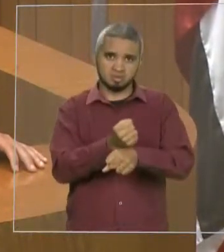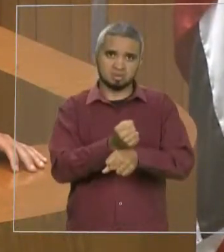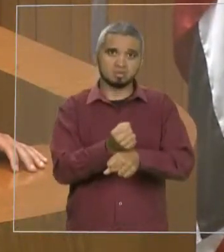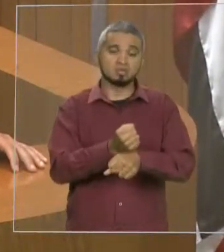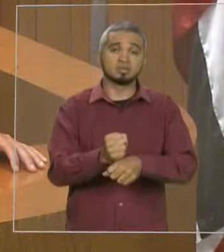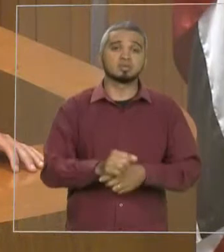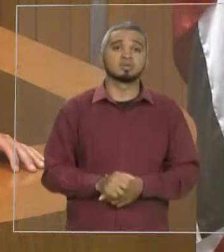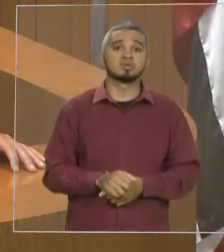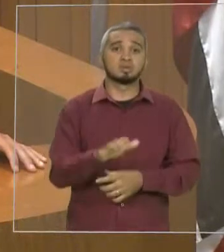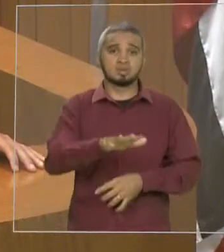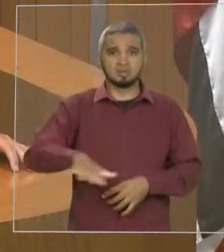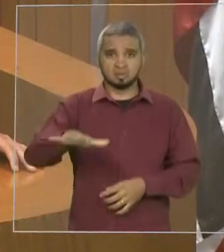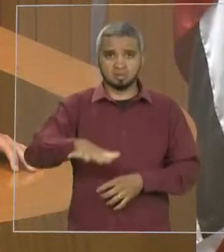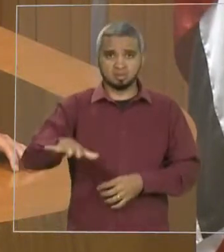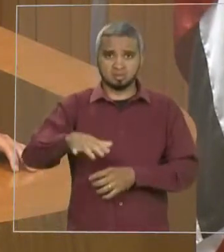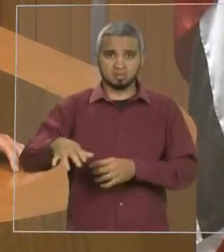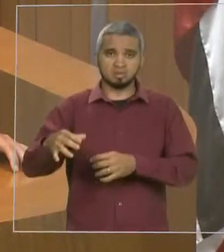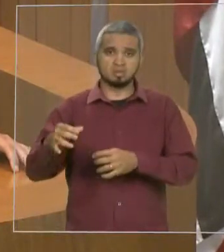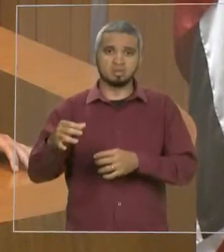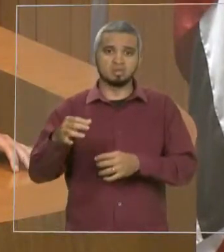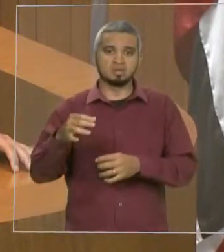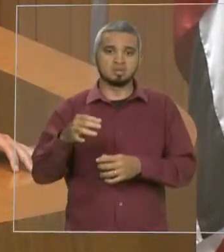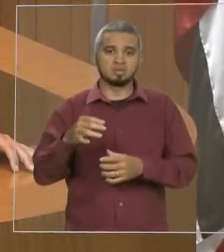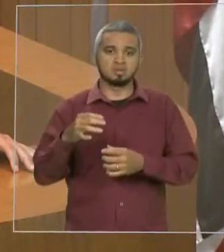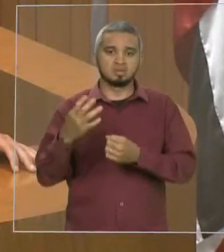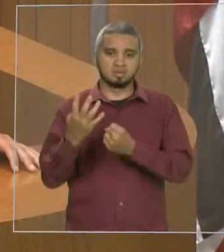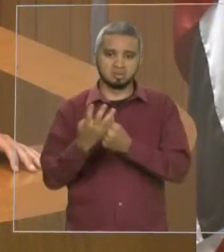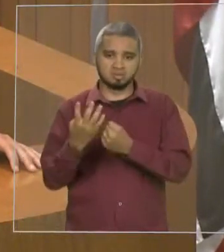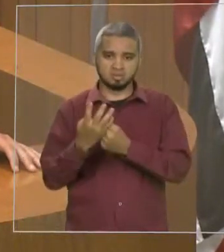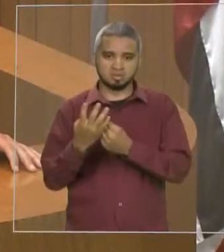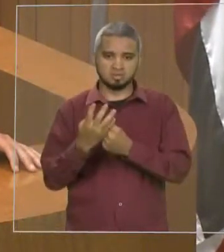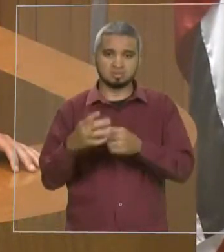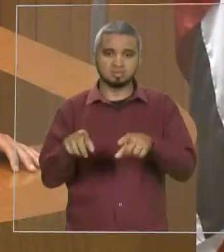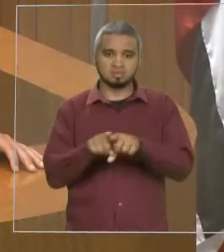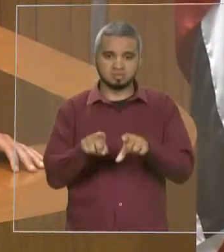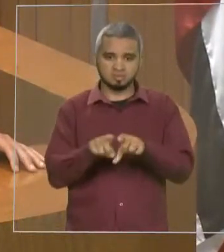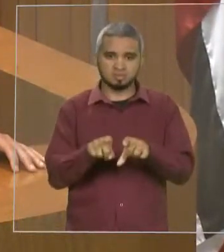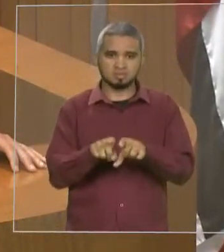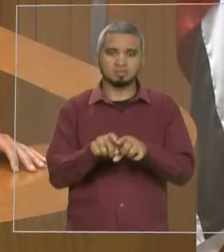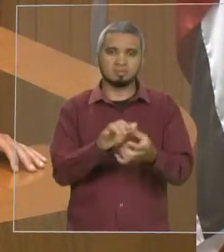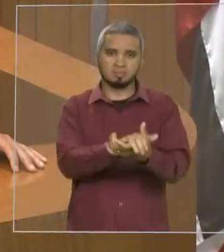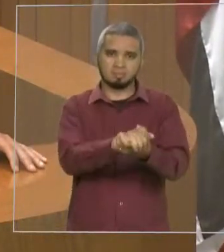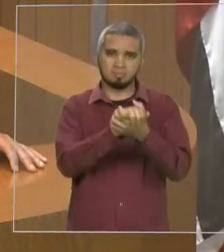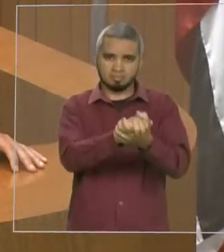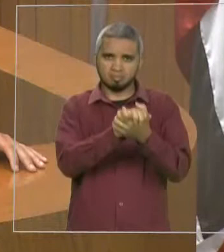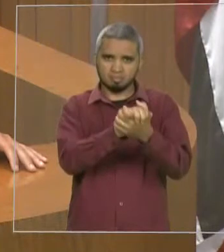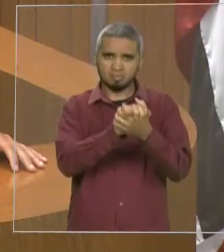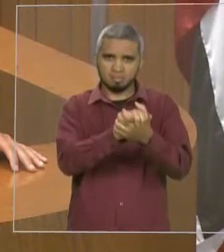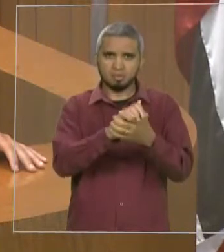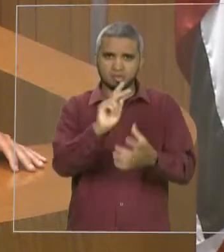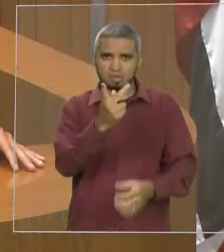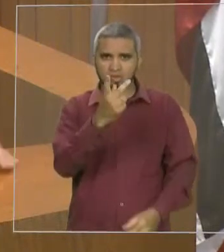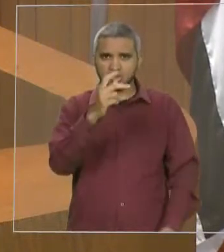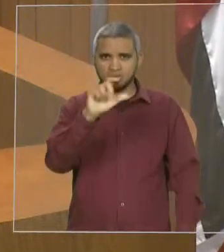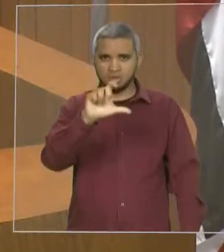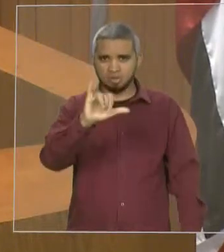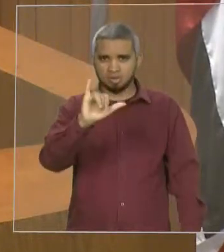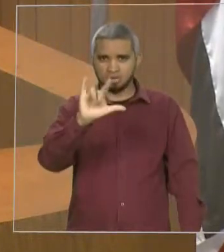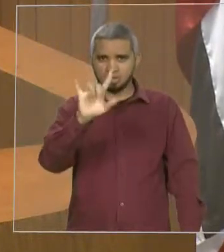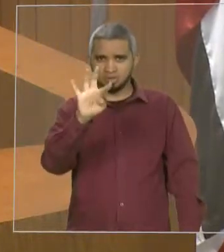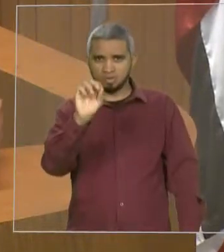metropolitana e os meus parabéns ao doutor Hilton Gonçalo, esse gestor que vem realmente fazendo a diferença